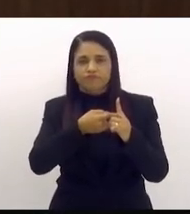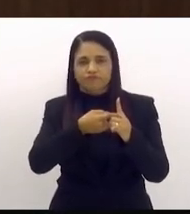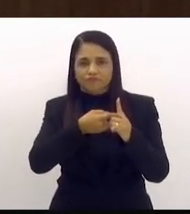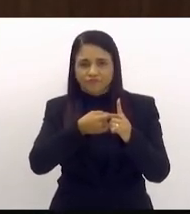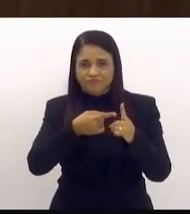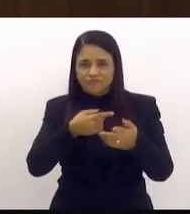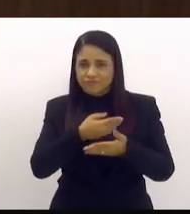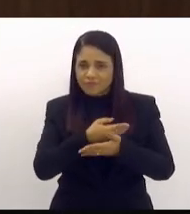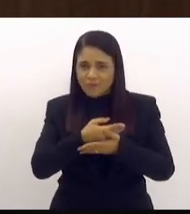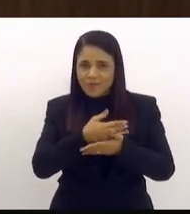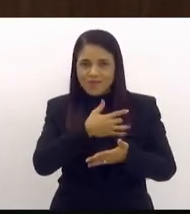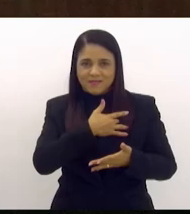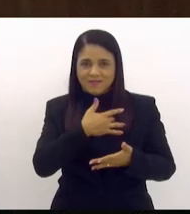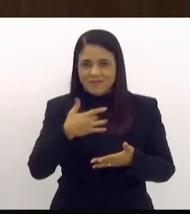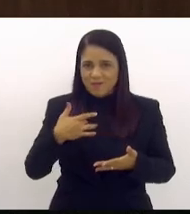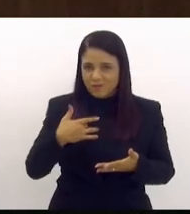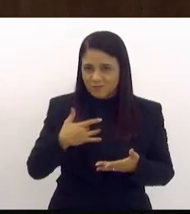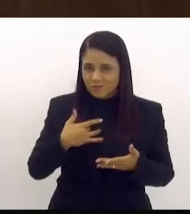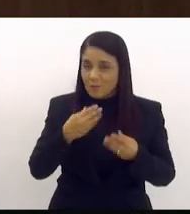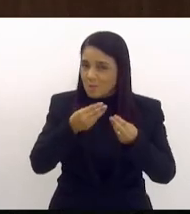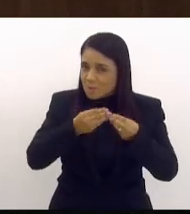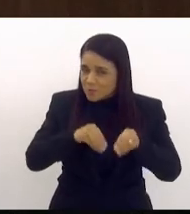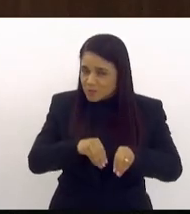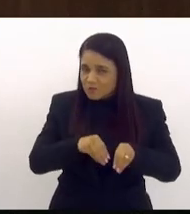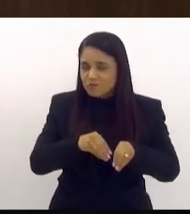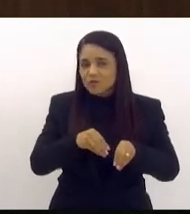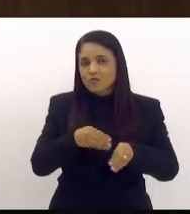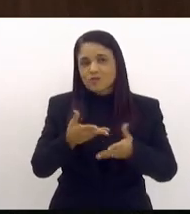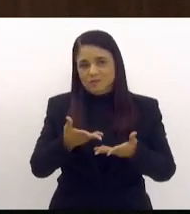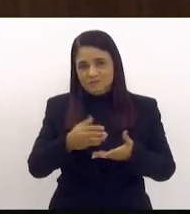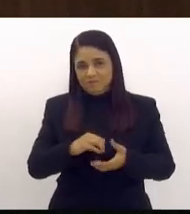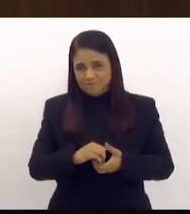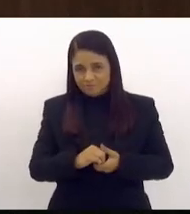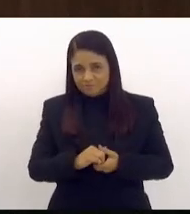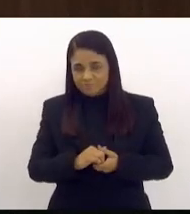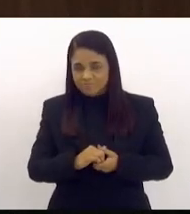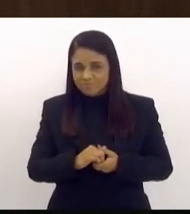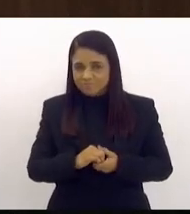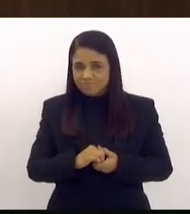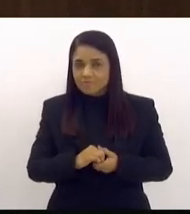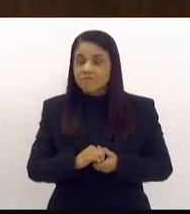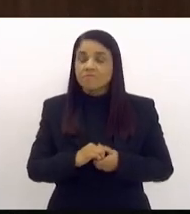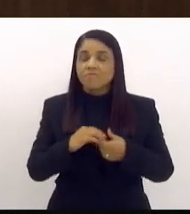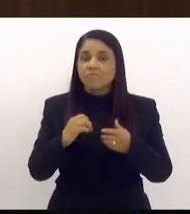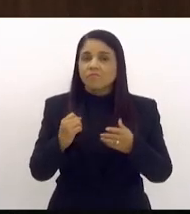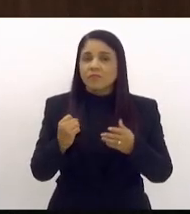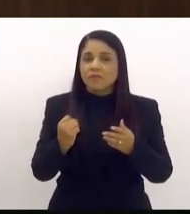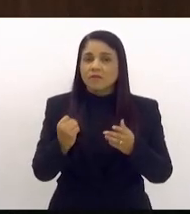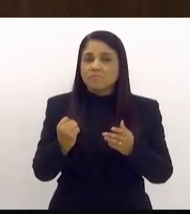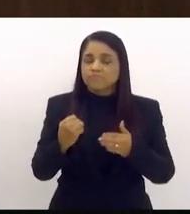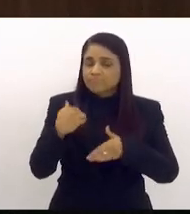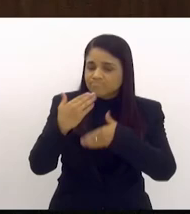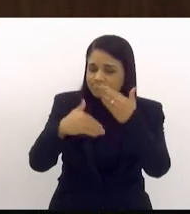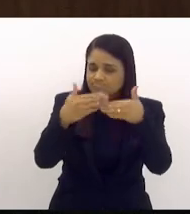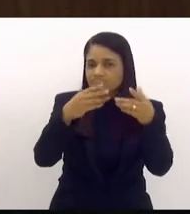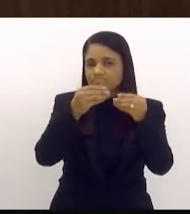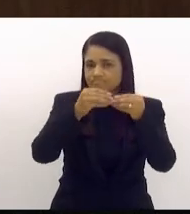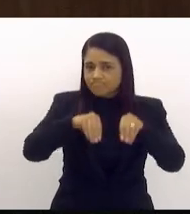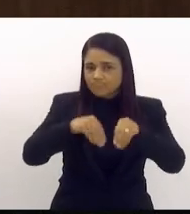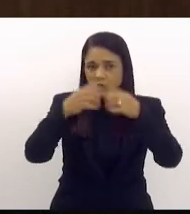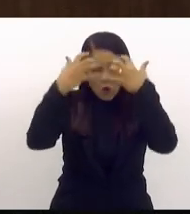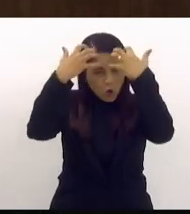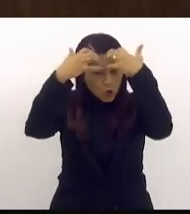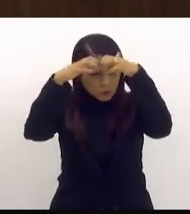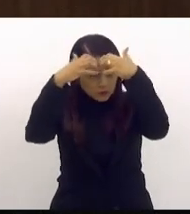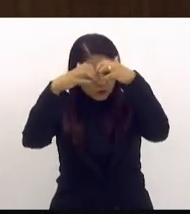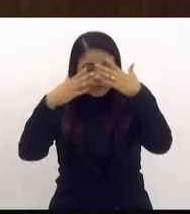época da gravidez das nossas crianças, impacta terrivelmente o seu desenvolvimento cognitivo,